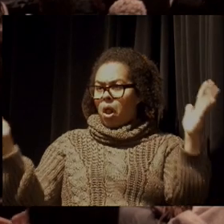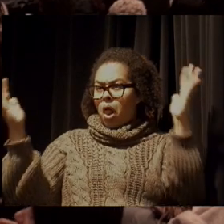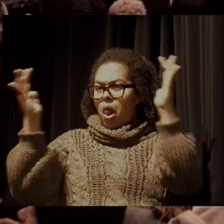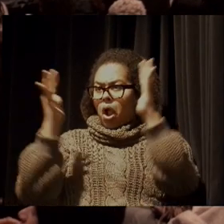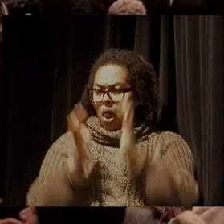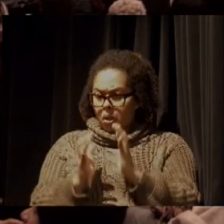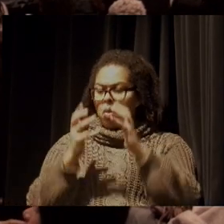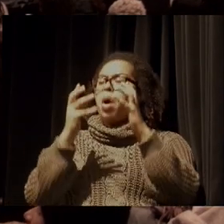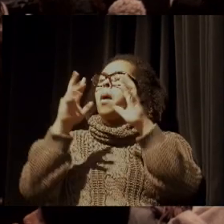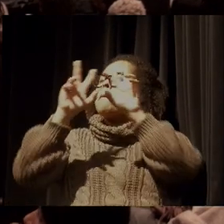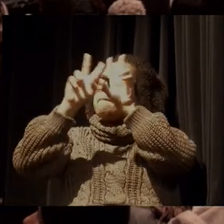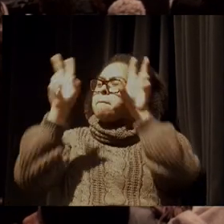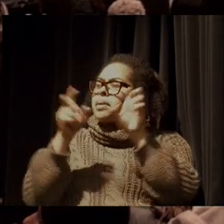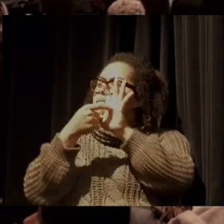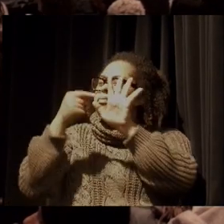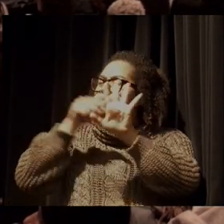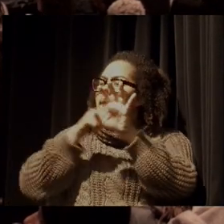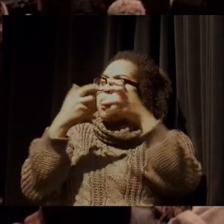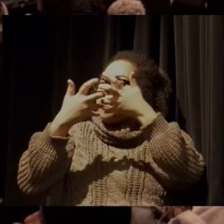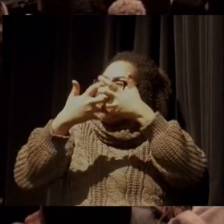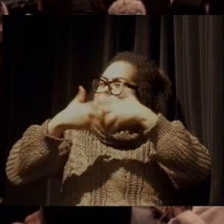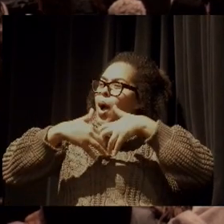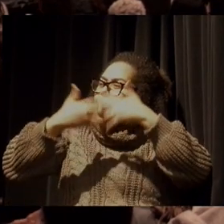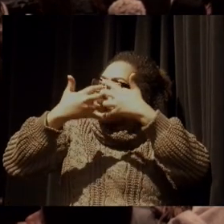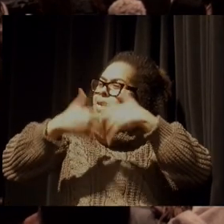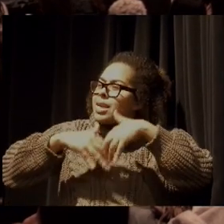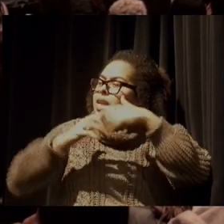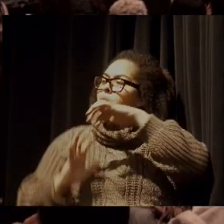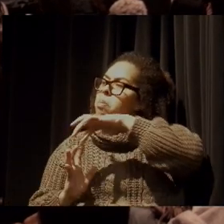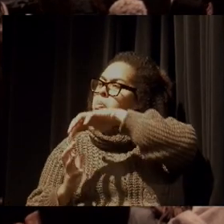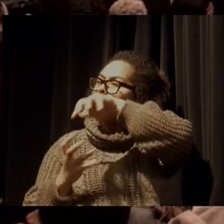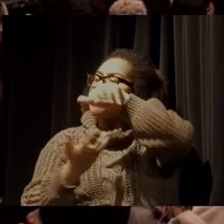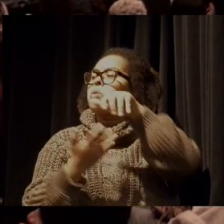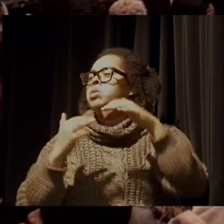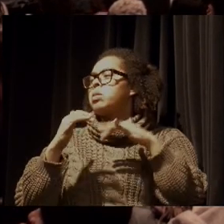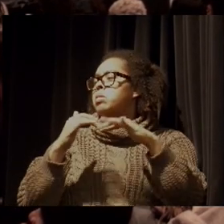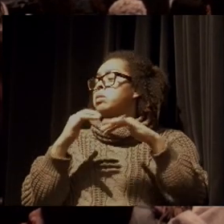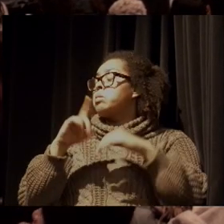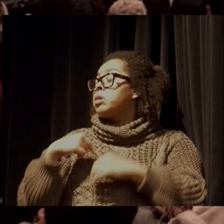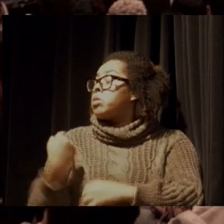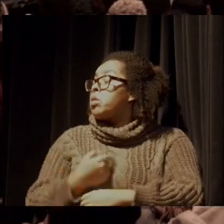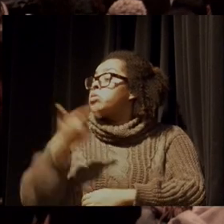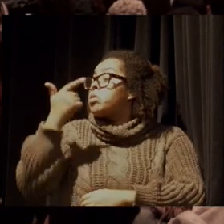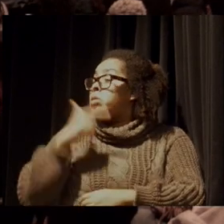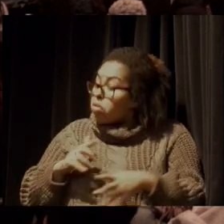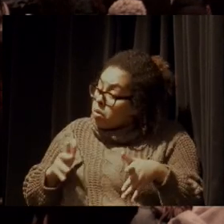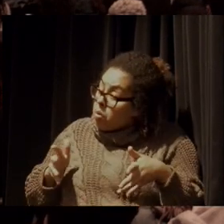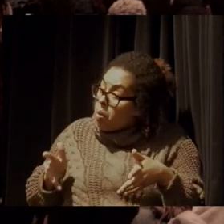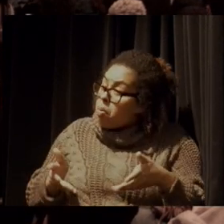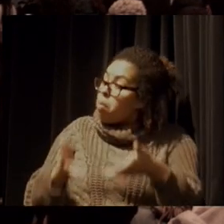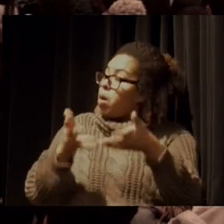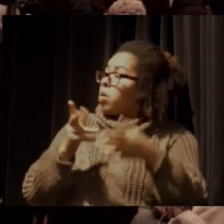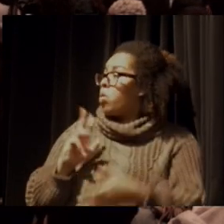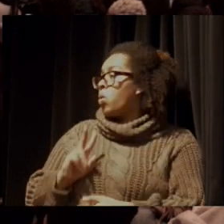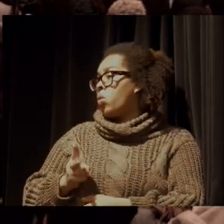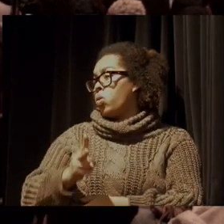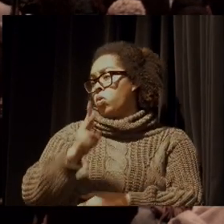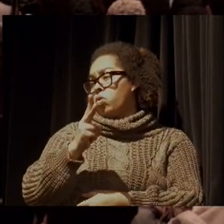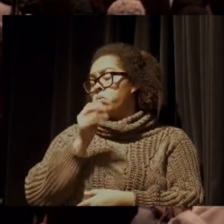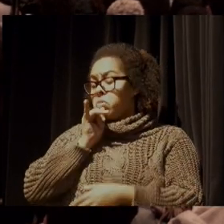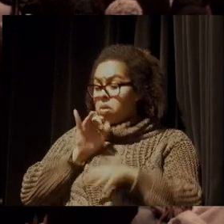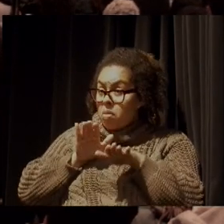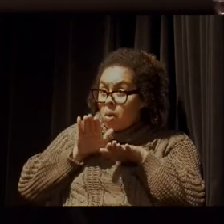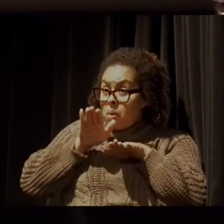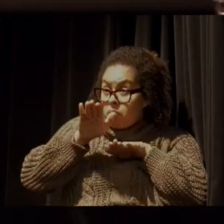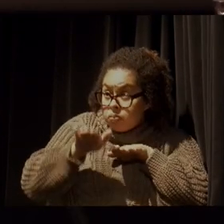que o mundo vai precisar, é que é isso que a gente precisa hoje para a gente avançar, para a gente dar o passo seguinte.